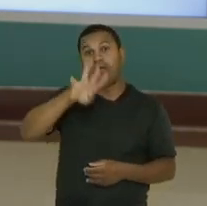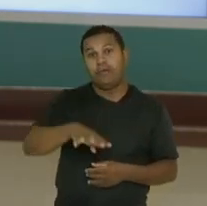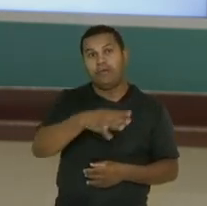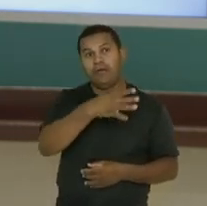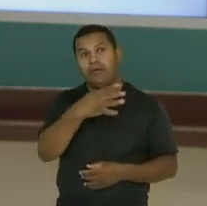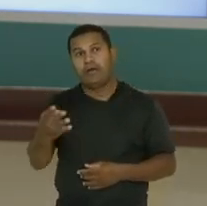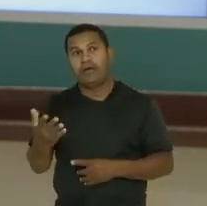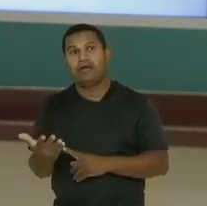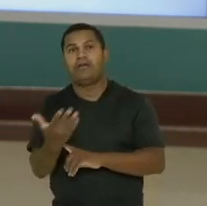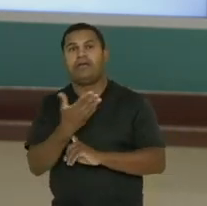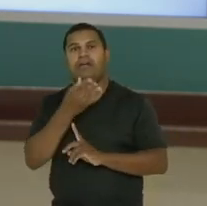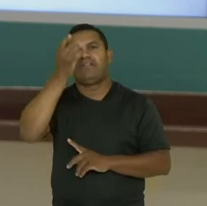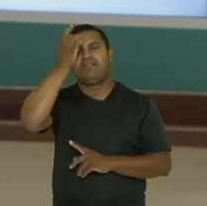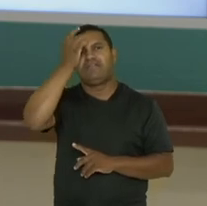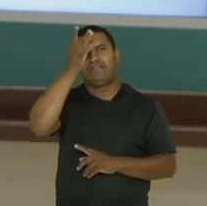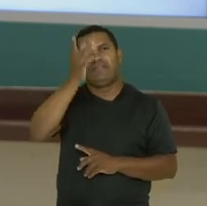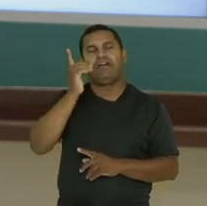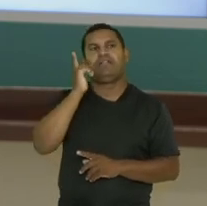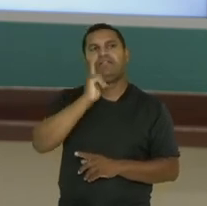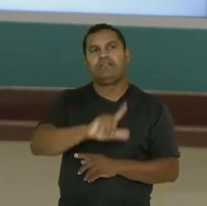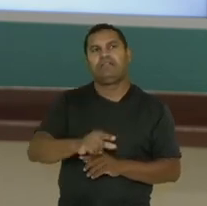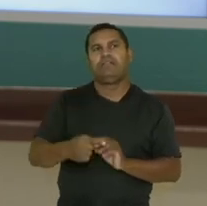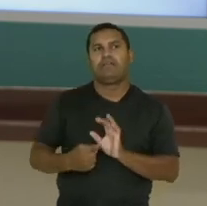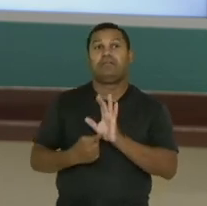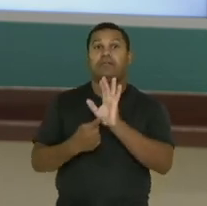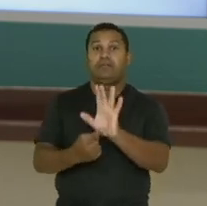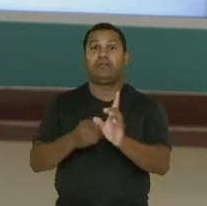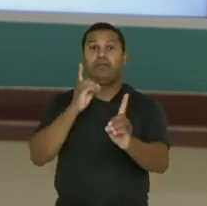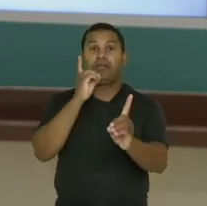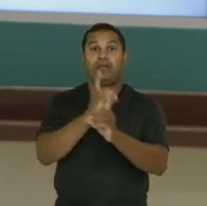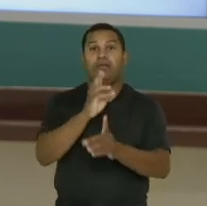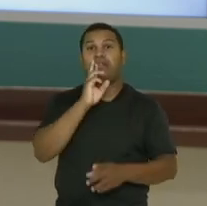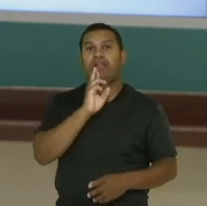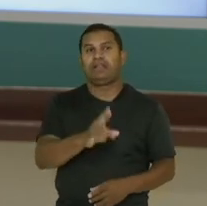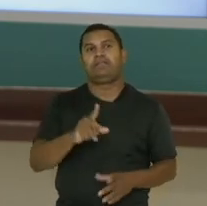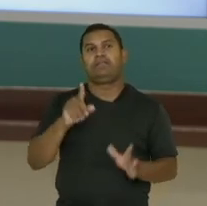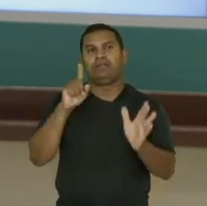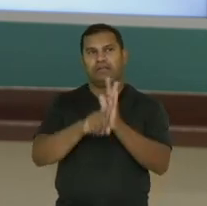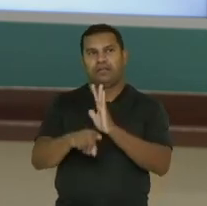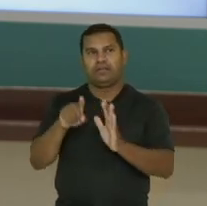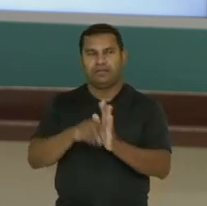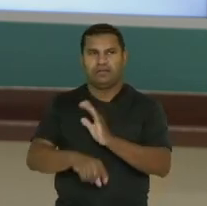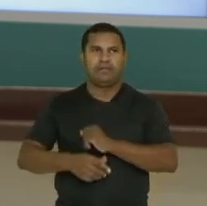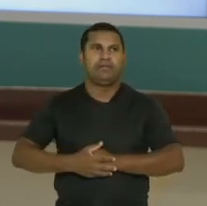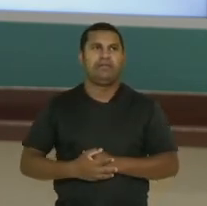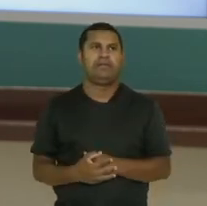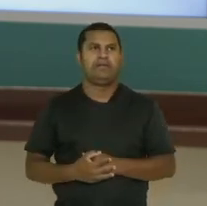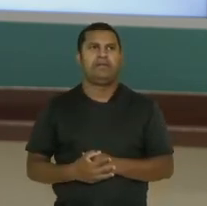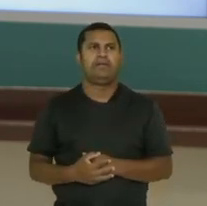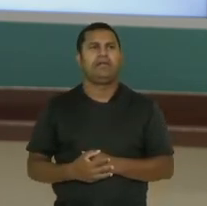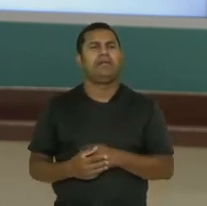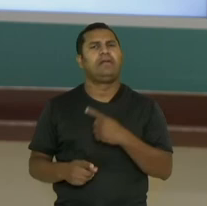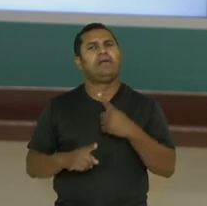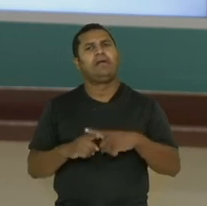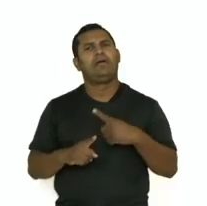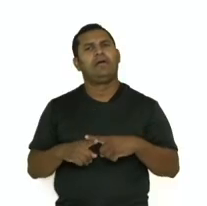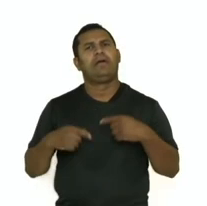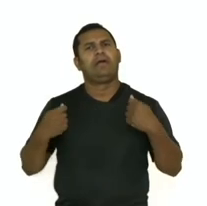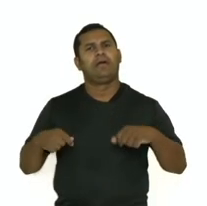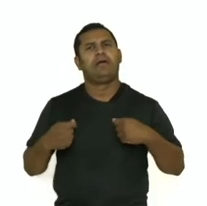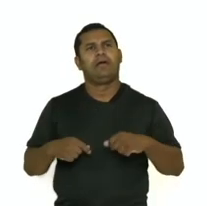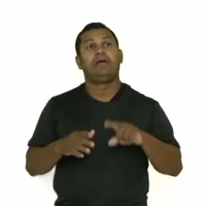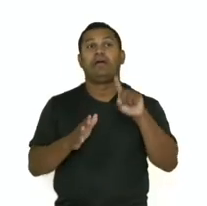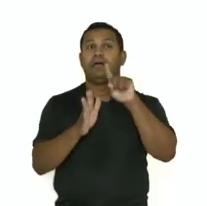fácil, mais rápido. E você enxergar a resposta da sua pergunta, ok? E para que eu preciso analisar esses